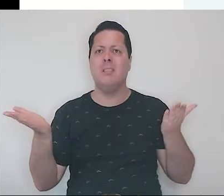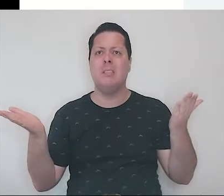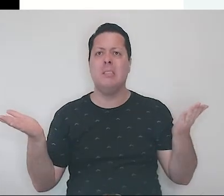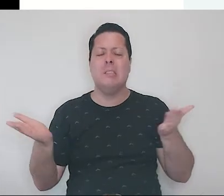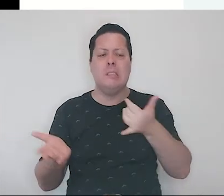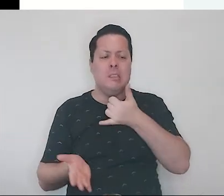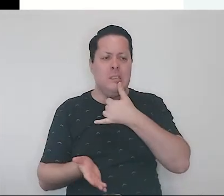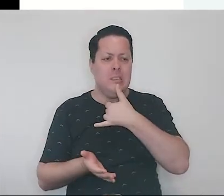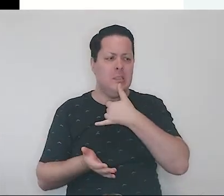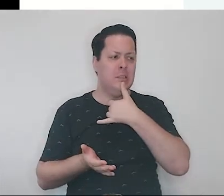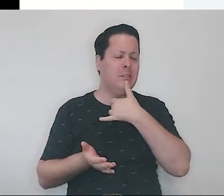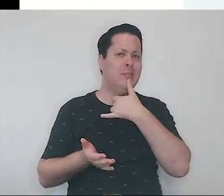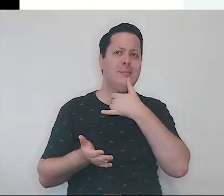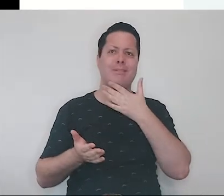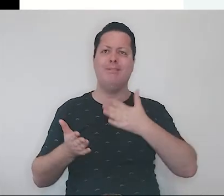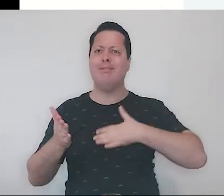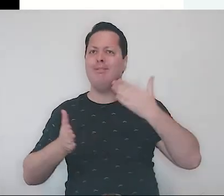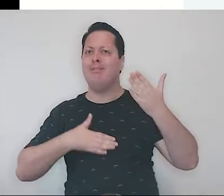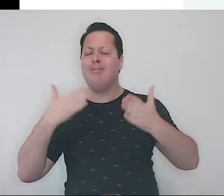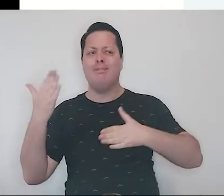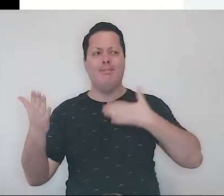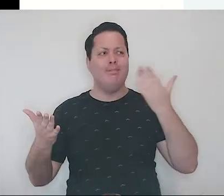Tristeza e espanto do vovô.